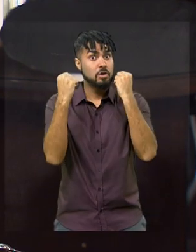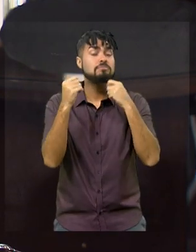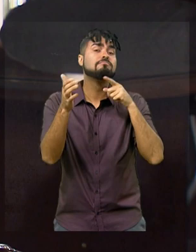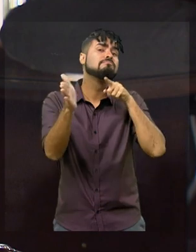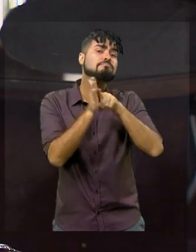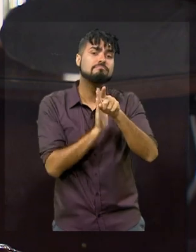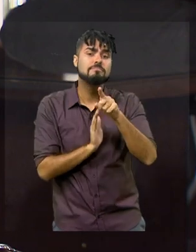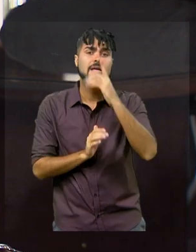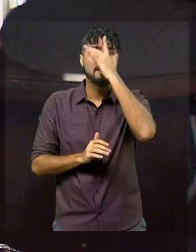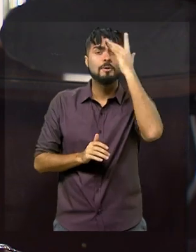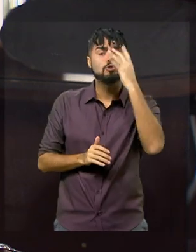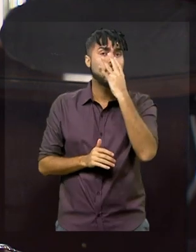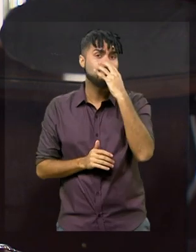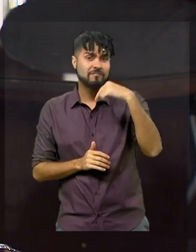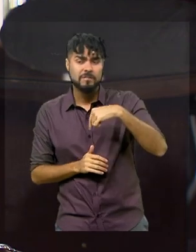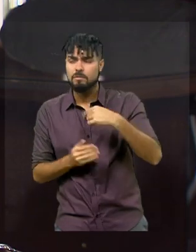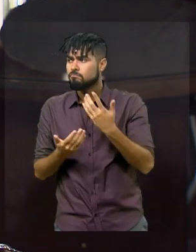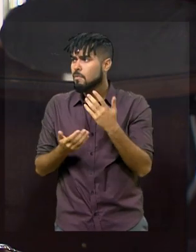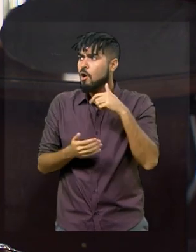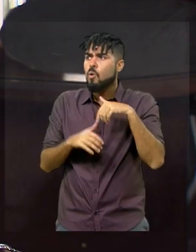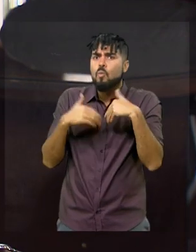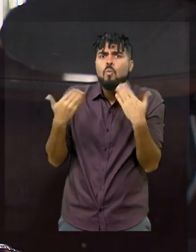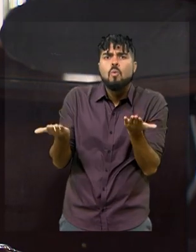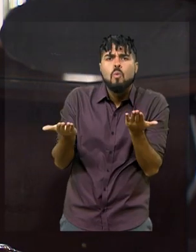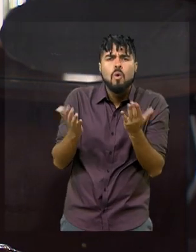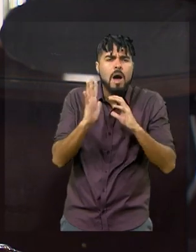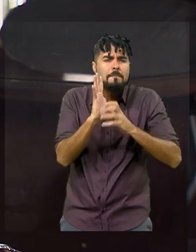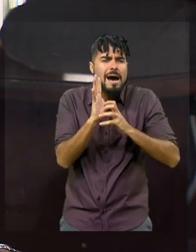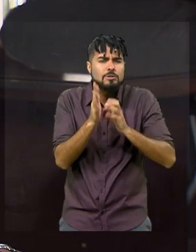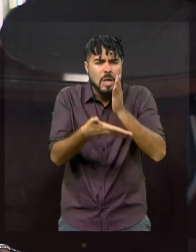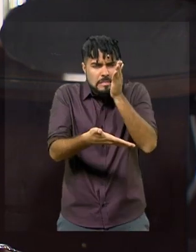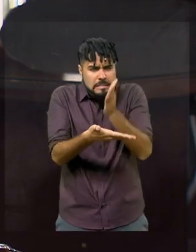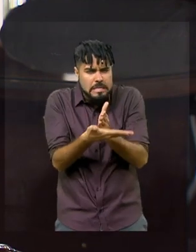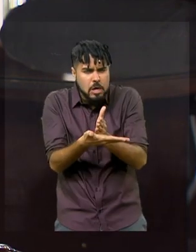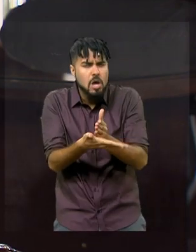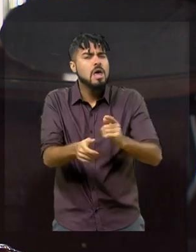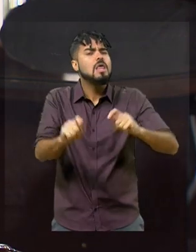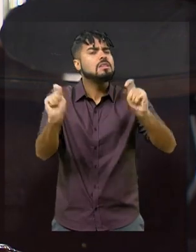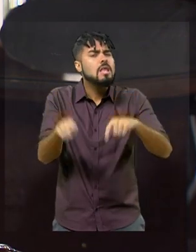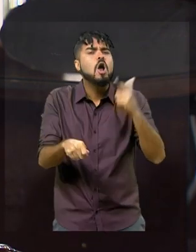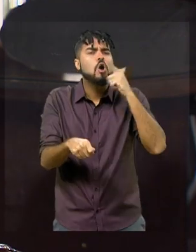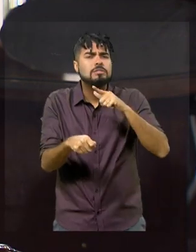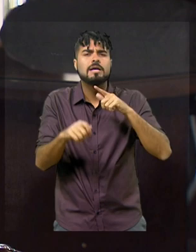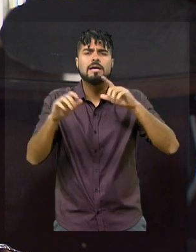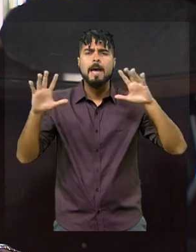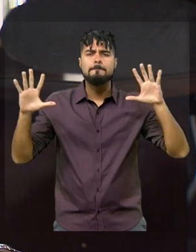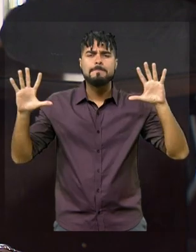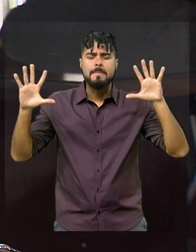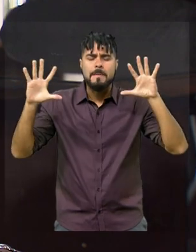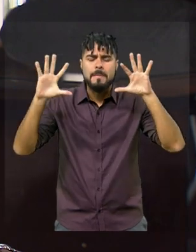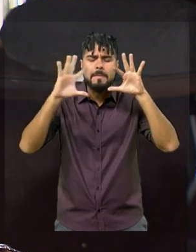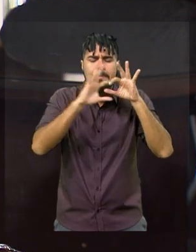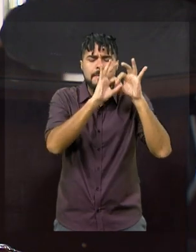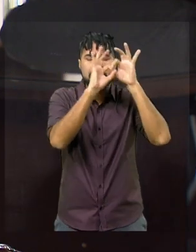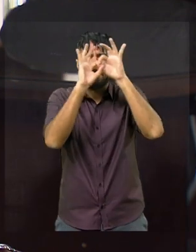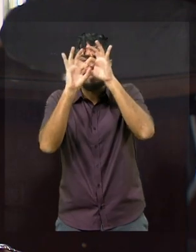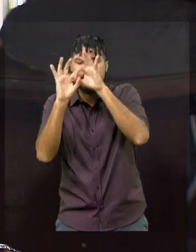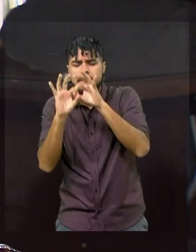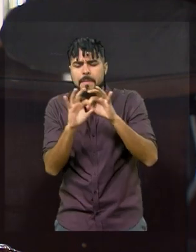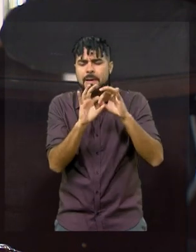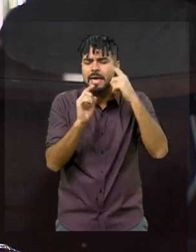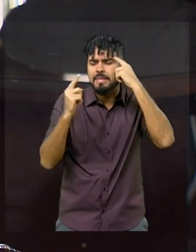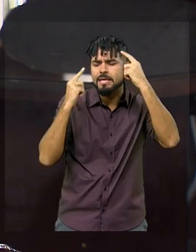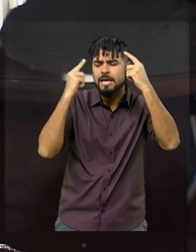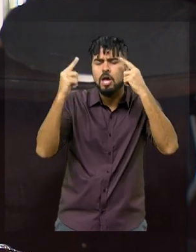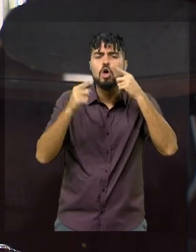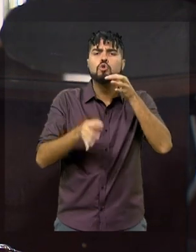está nos assistindo, qual é hoje o partido de centro capaz de unir todas essas ideias em torno de um mesmo ideal que